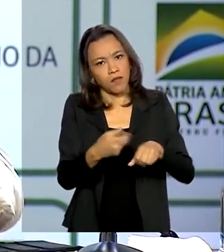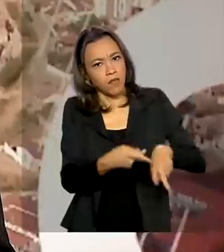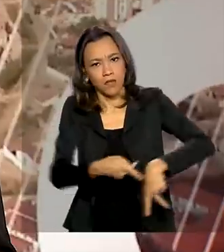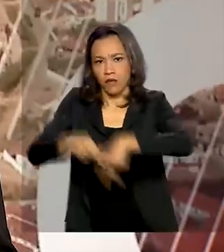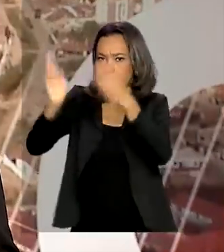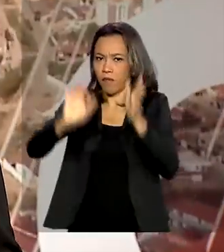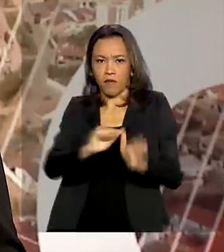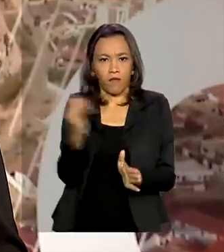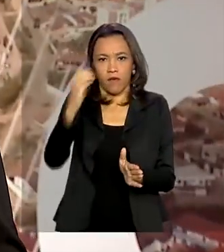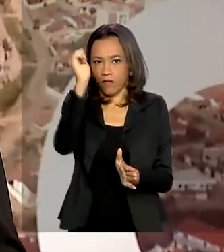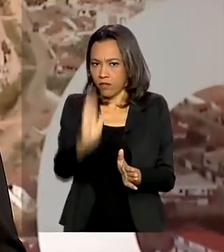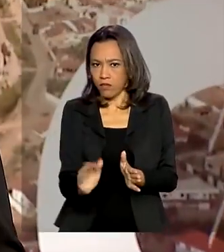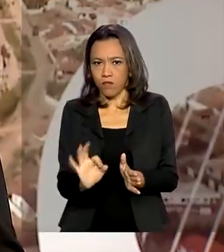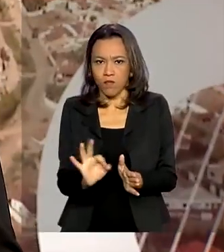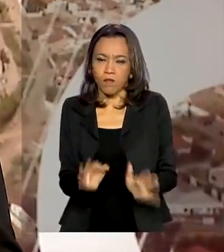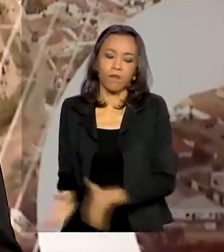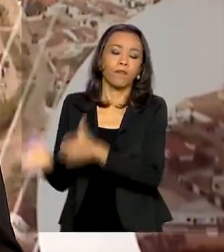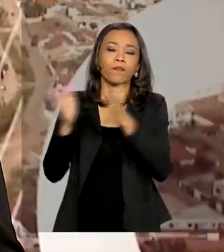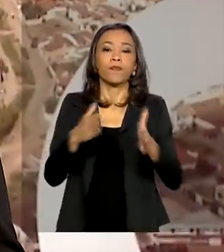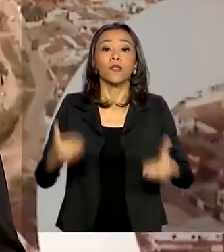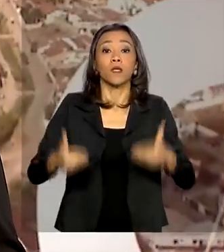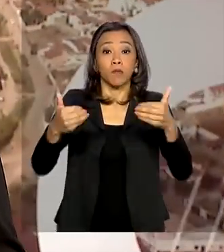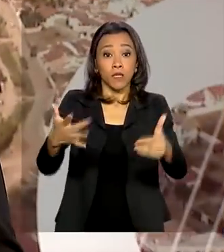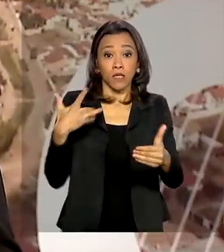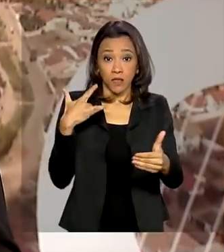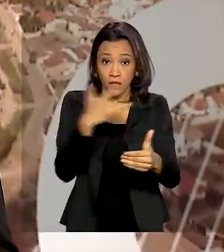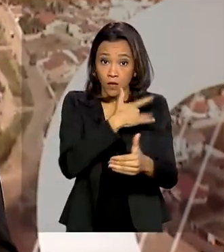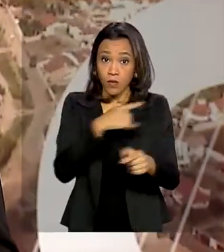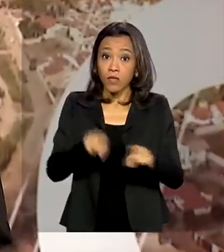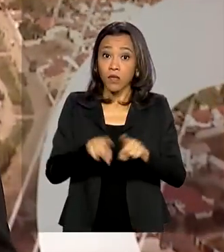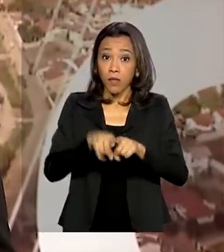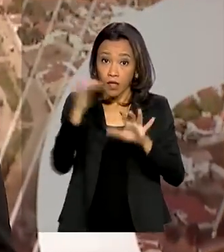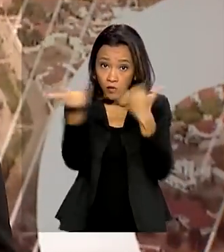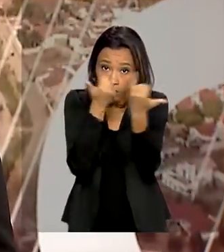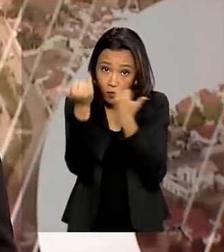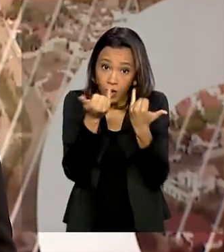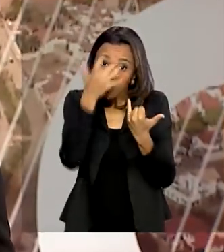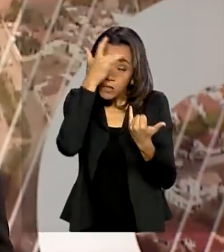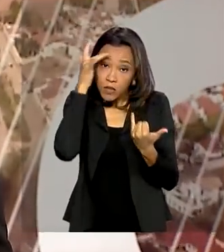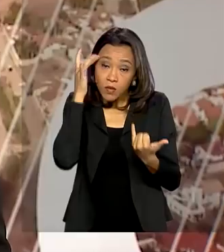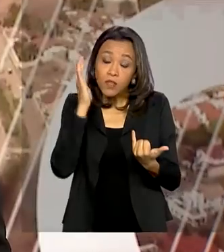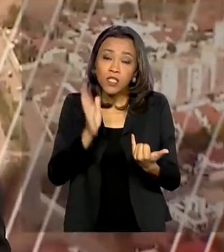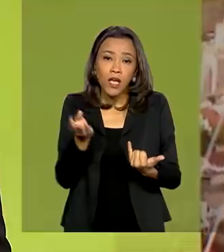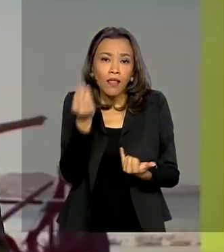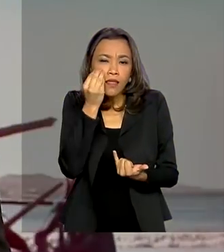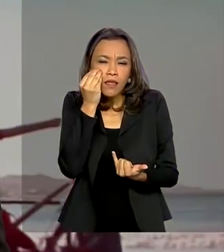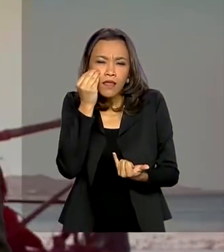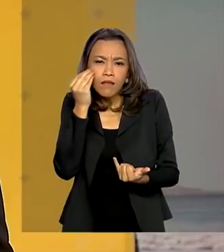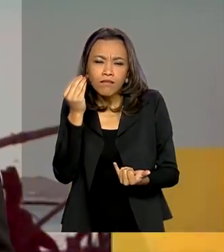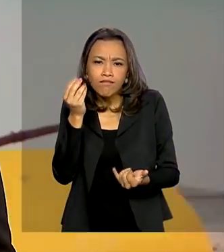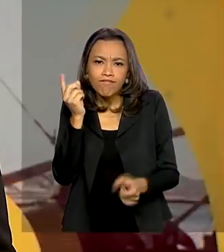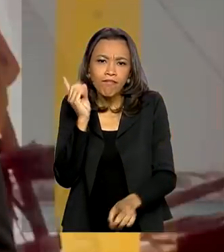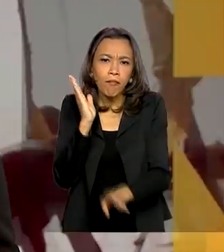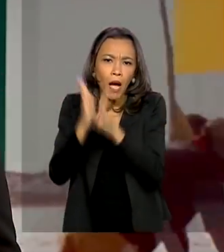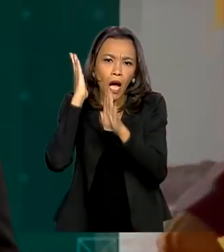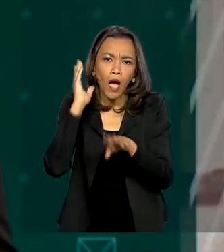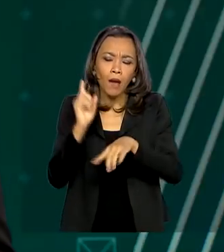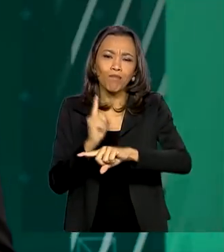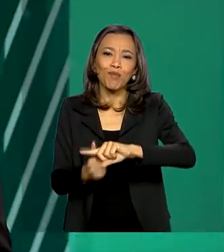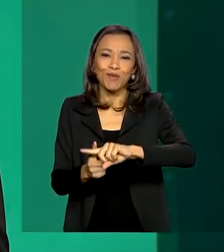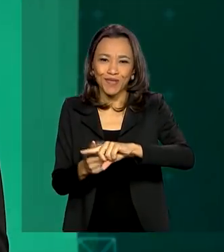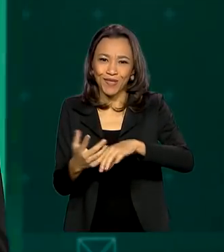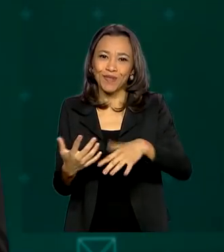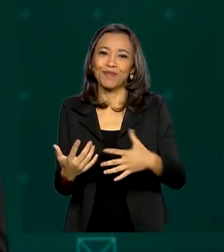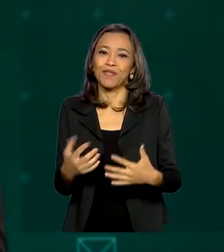país. E o Ministério da Saúde também informou que as pessoas que tiveram teste positivo para o novo coronavírus e